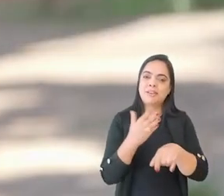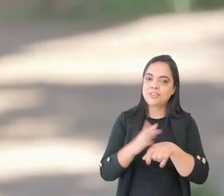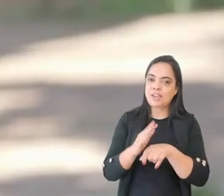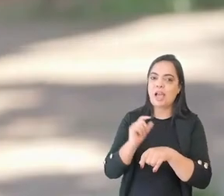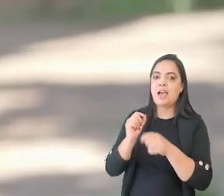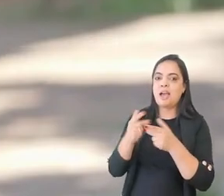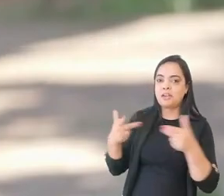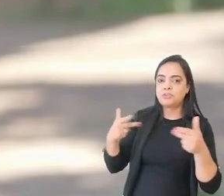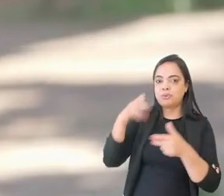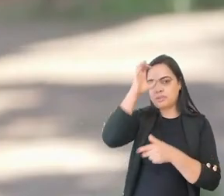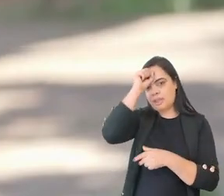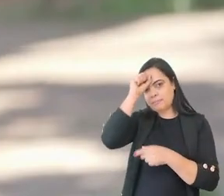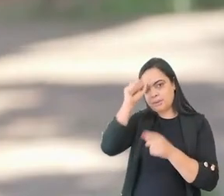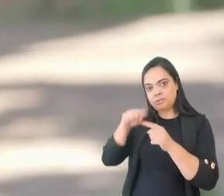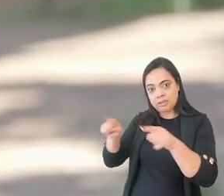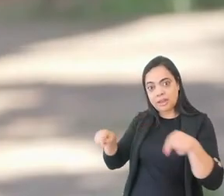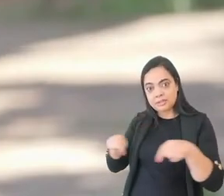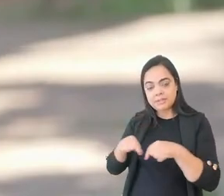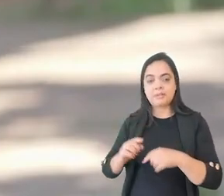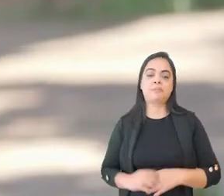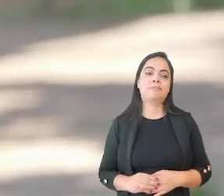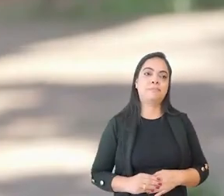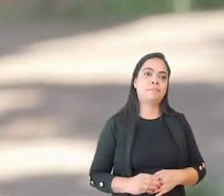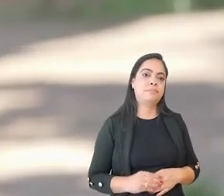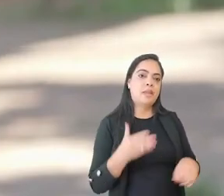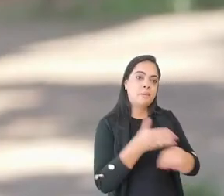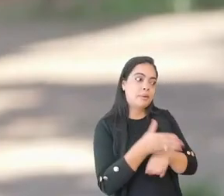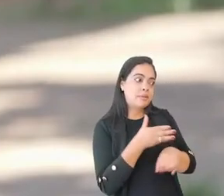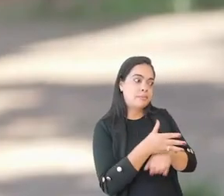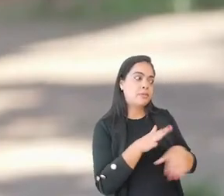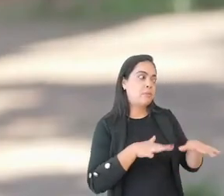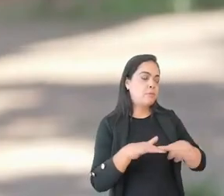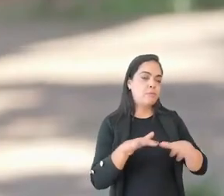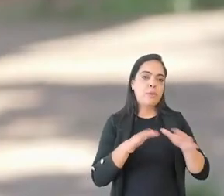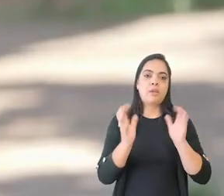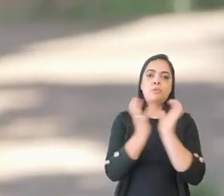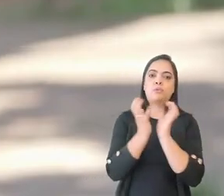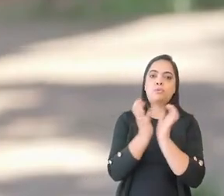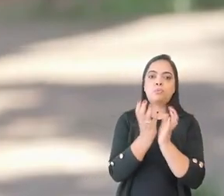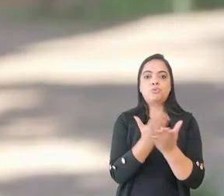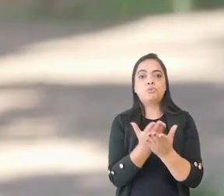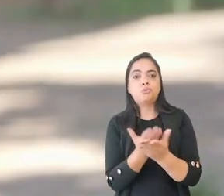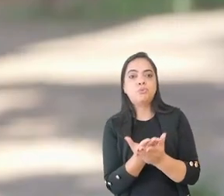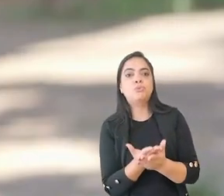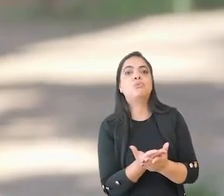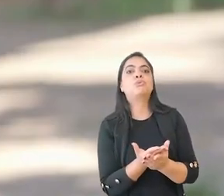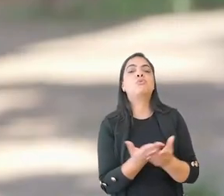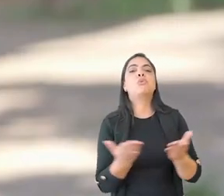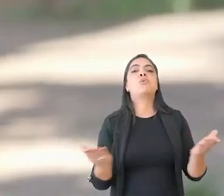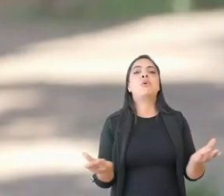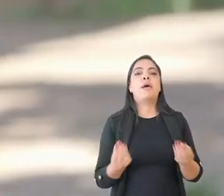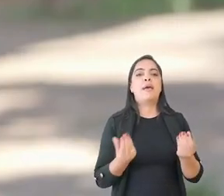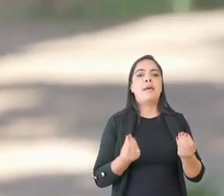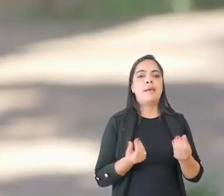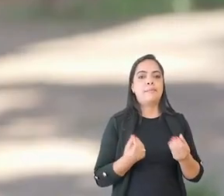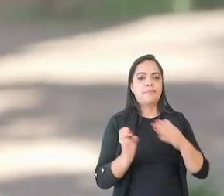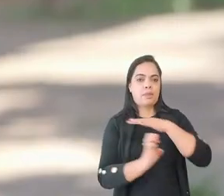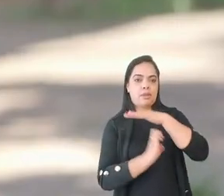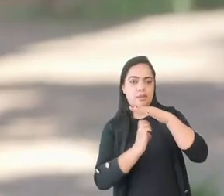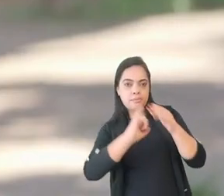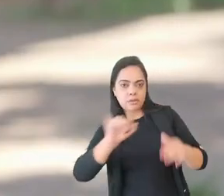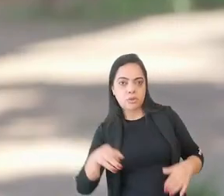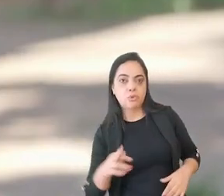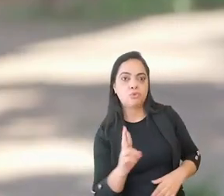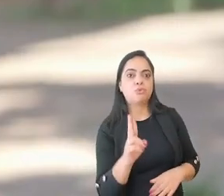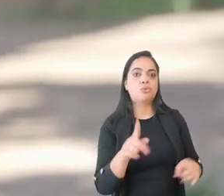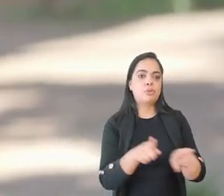aprende em sala de aula. Tanto a participação em movimentos, grupos de estudo, a empresa